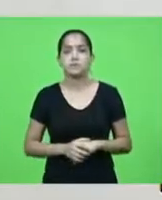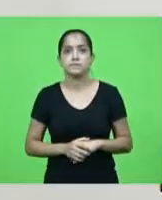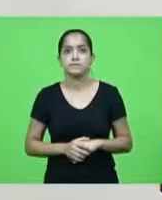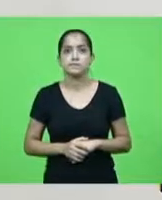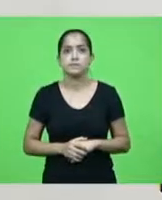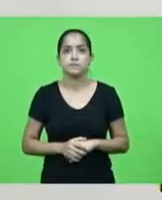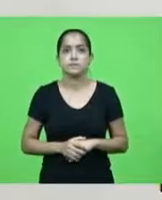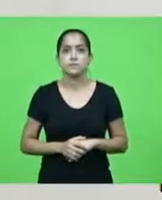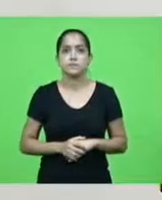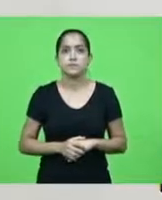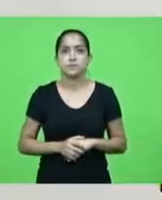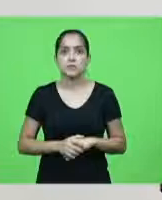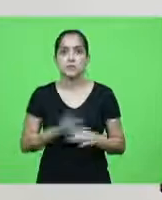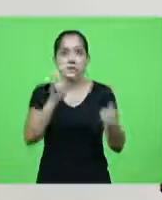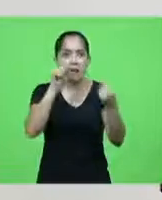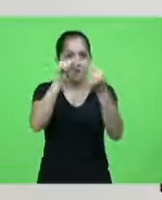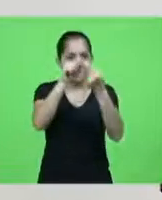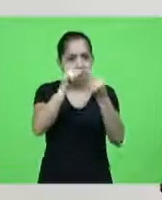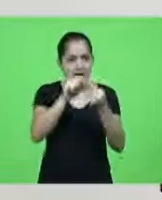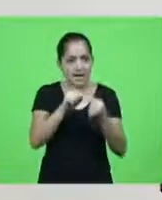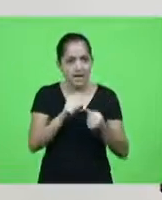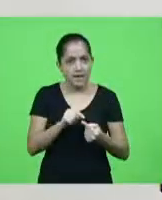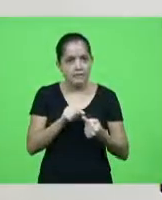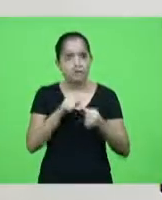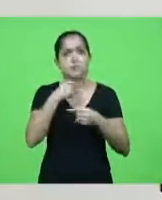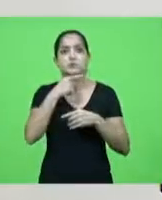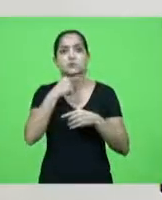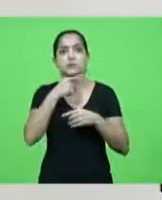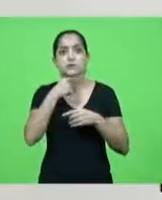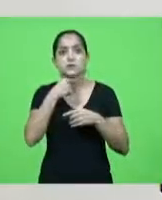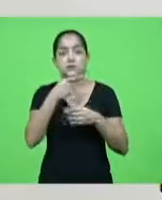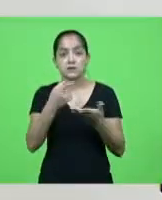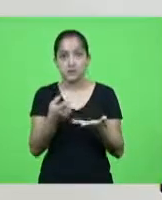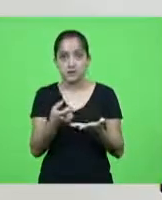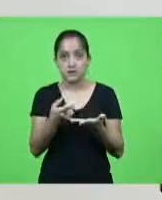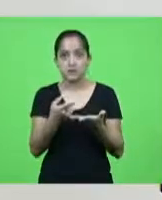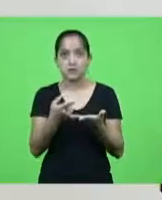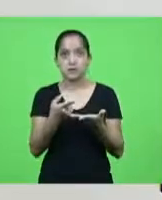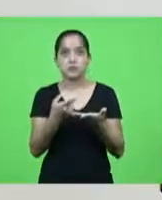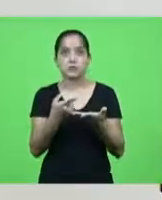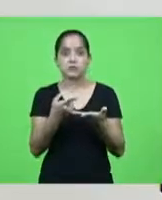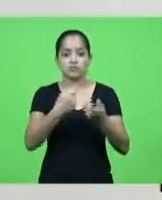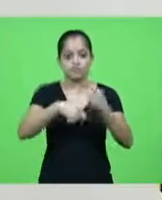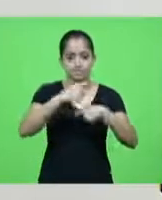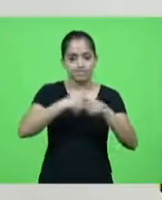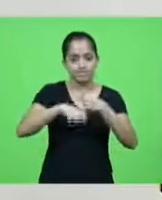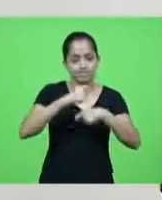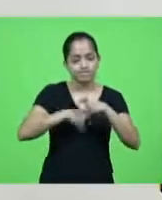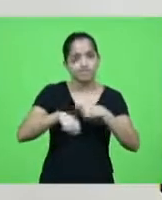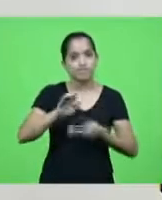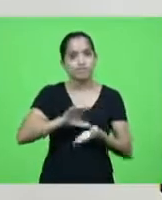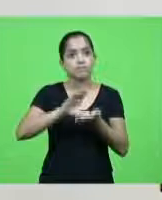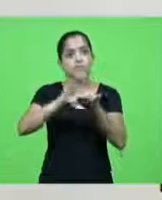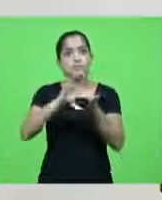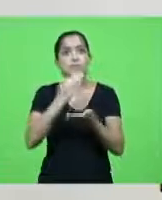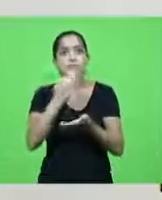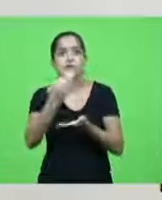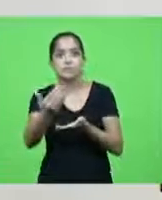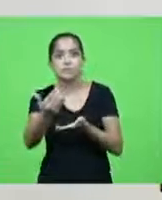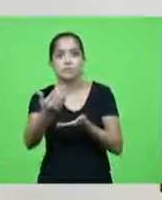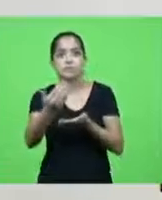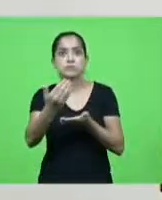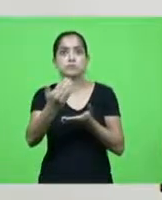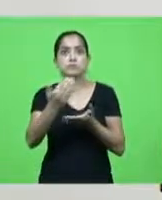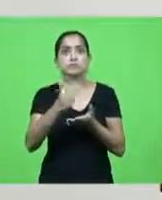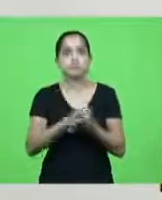não alcançaram as metas estipuladas estabelecidas pelo conselho de administração e agora vão pedir arrego